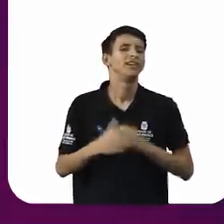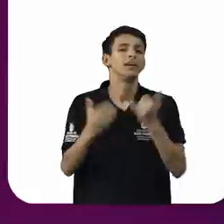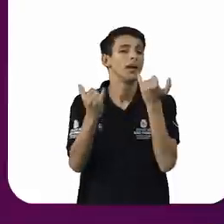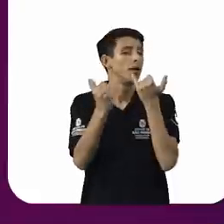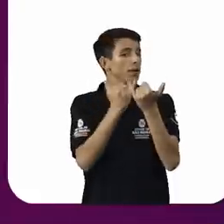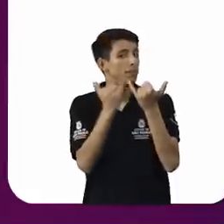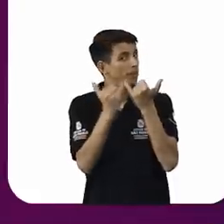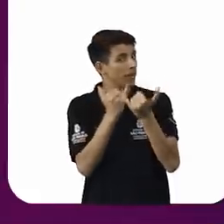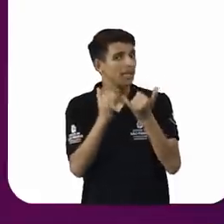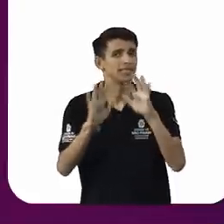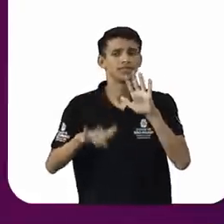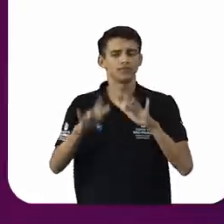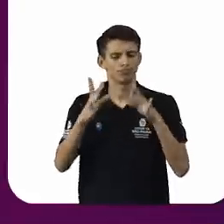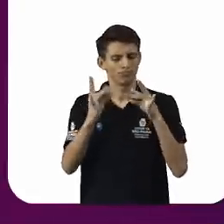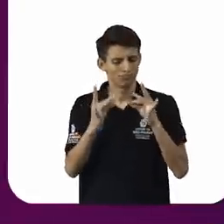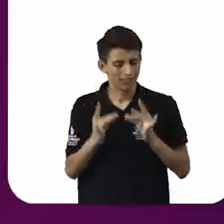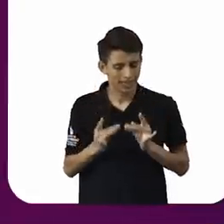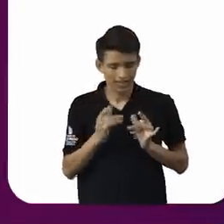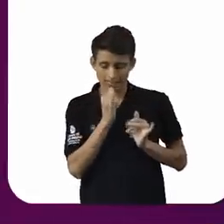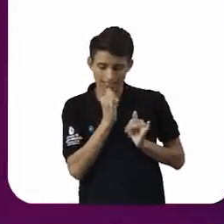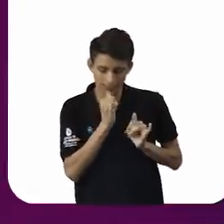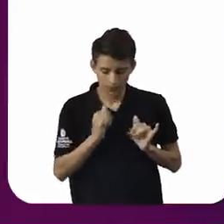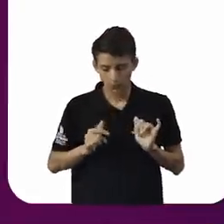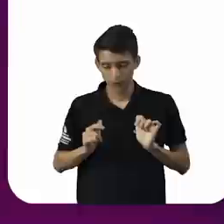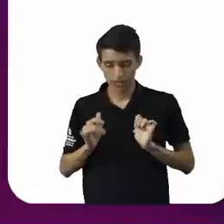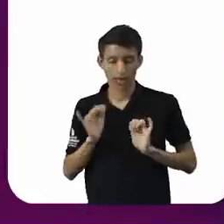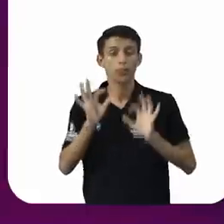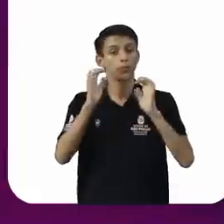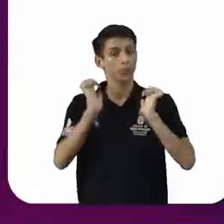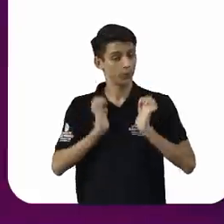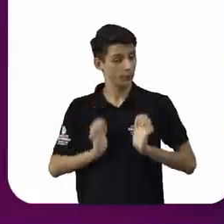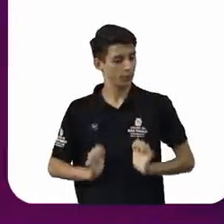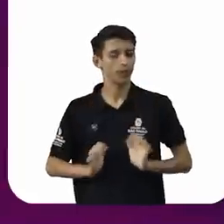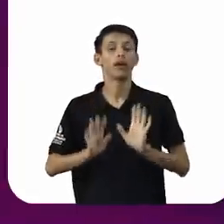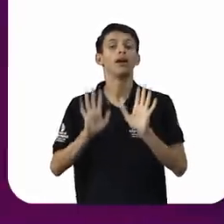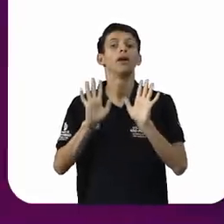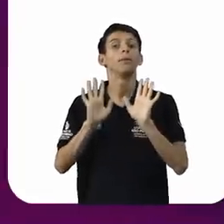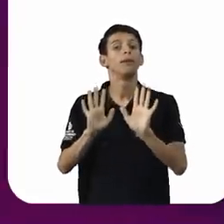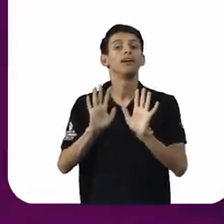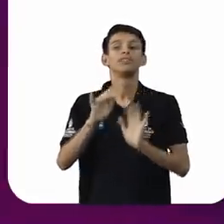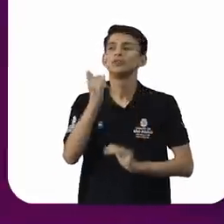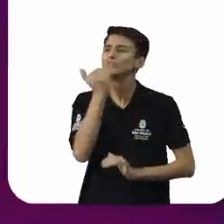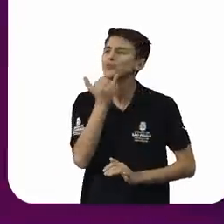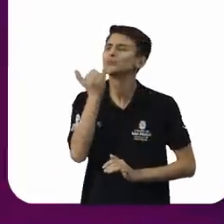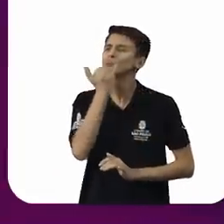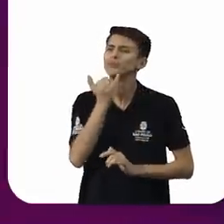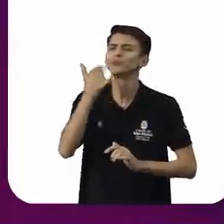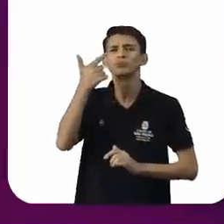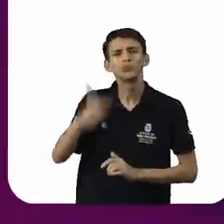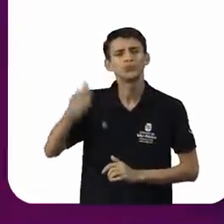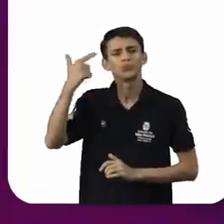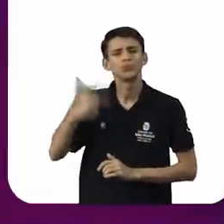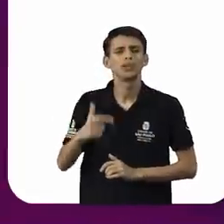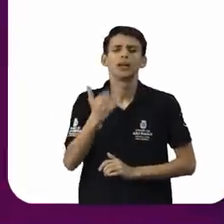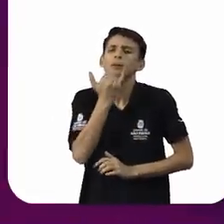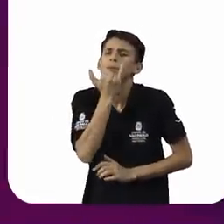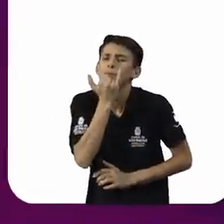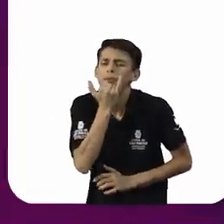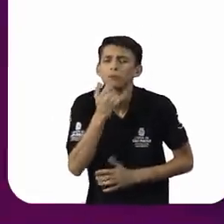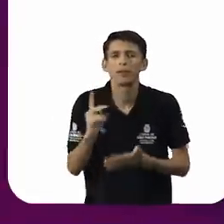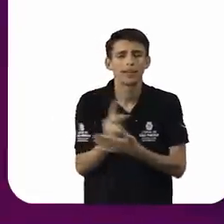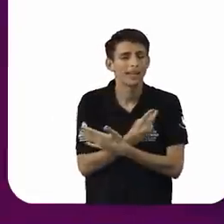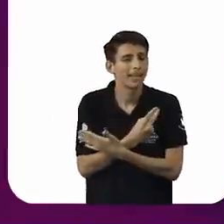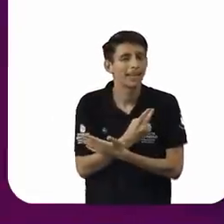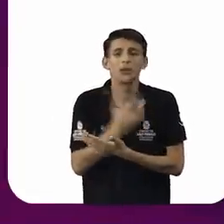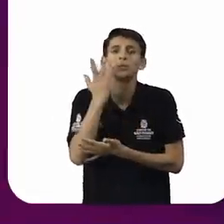de educação de polidez o fato de você se desculpar o tempo inteiro me perdoe eu não sabia que você queria o